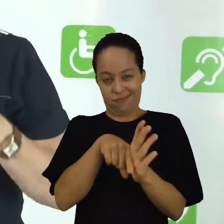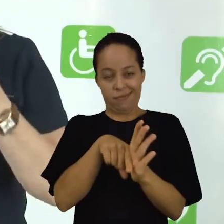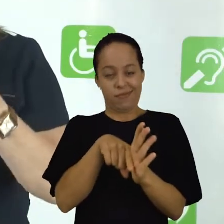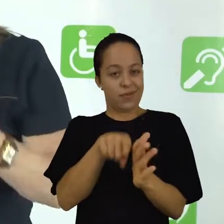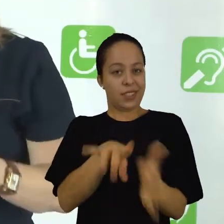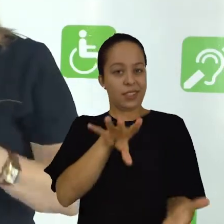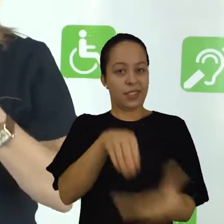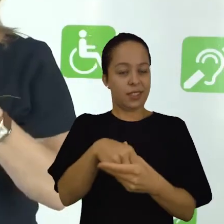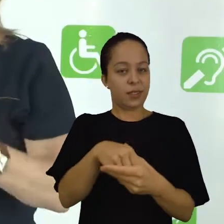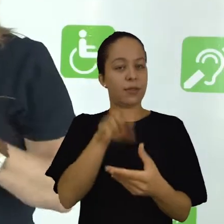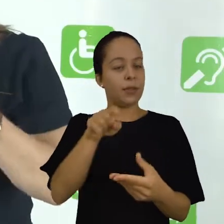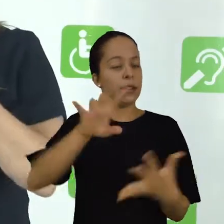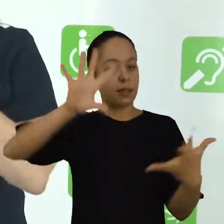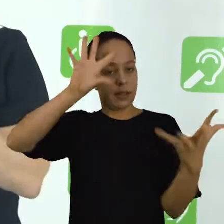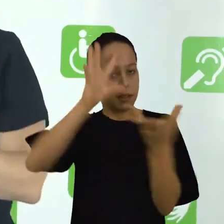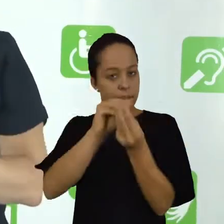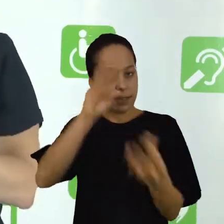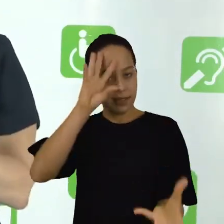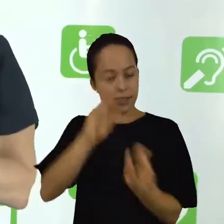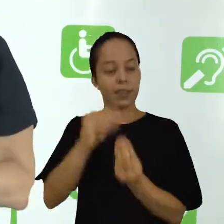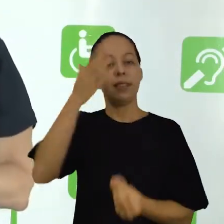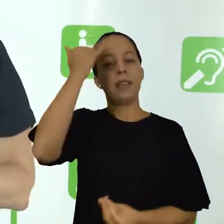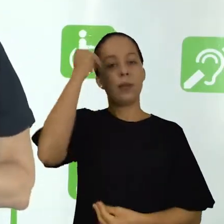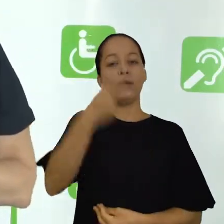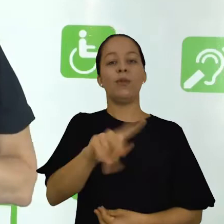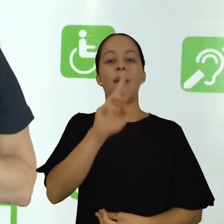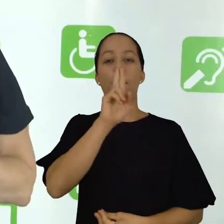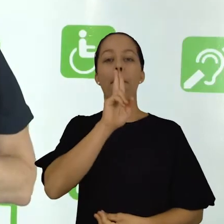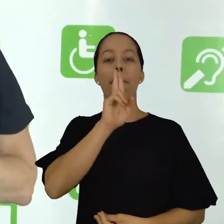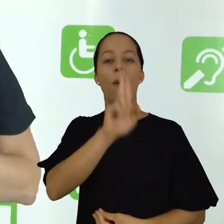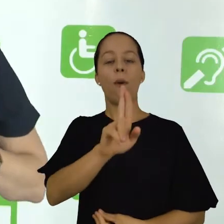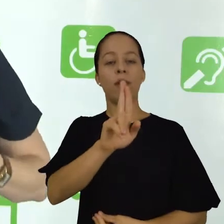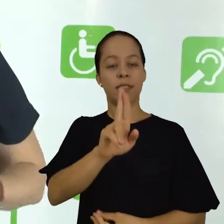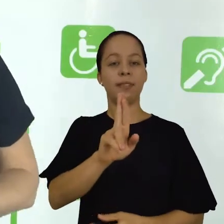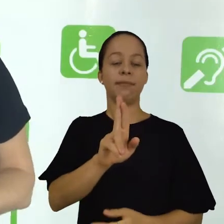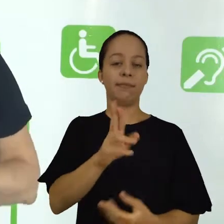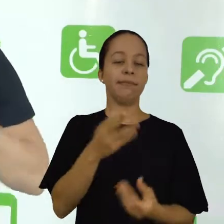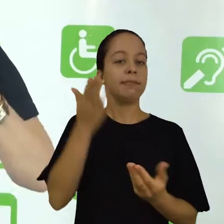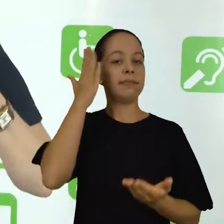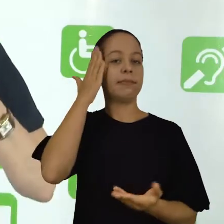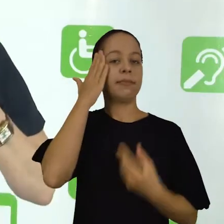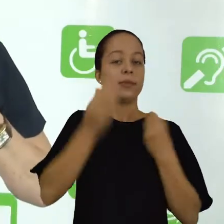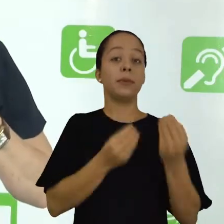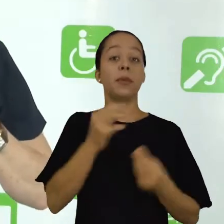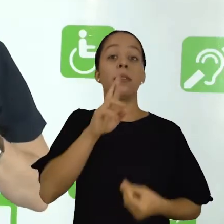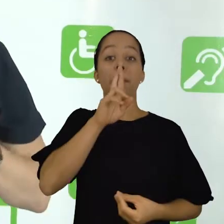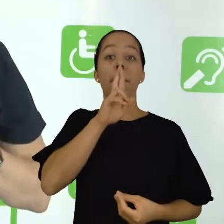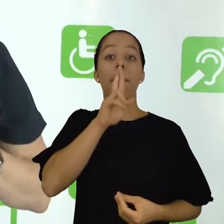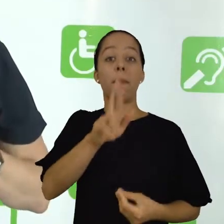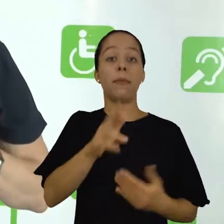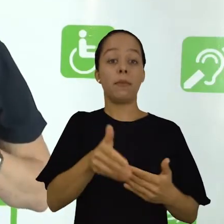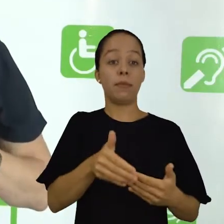você construir as suas conclusões, as suas contribuições